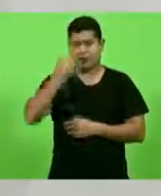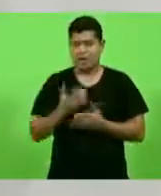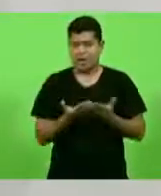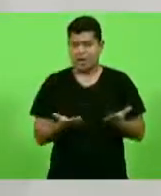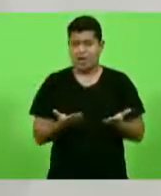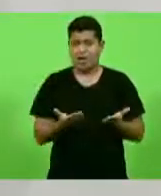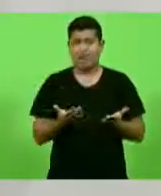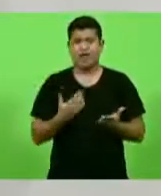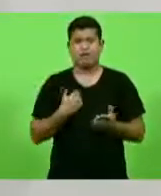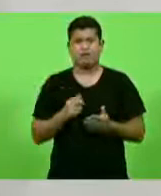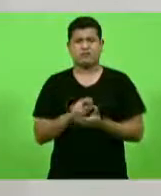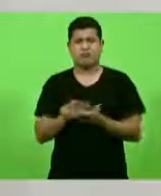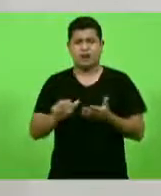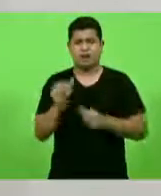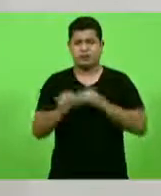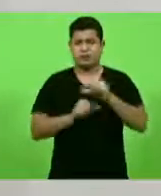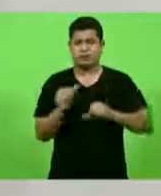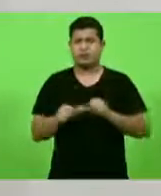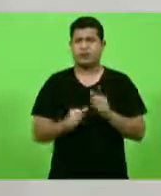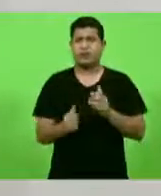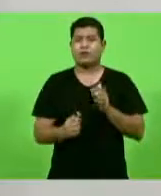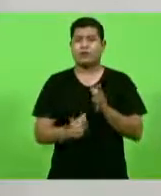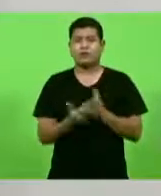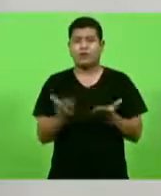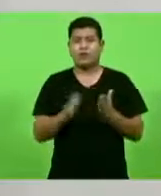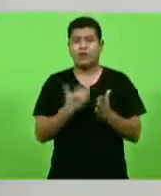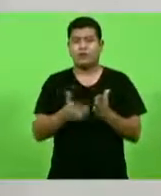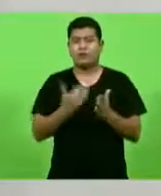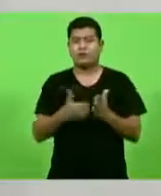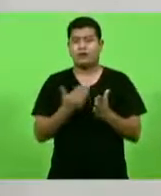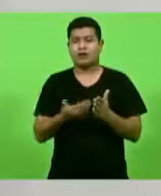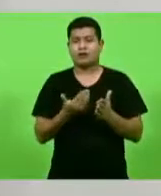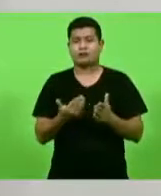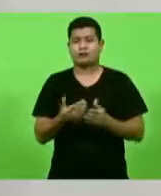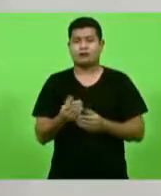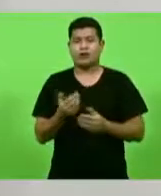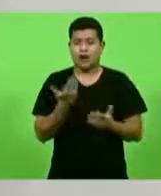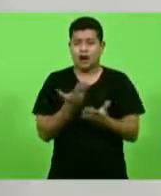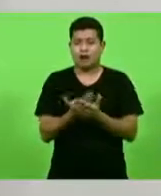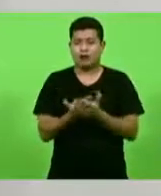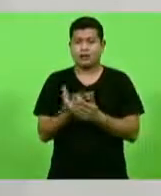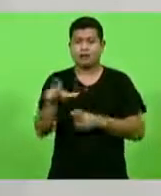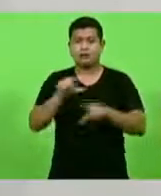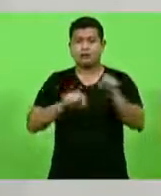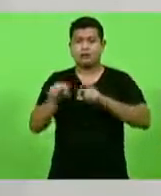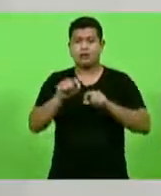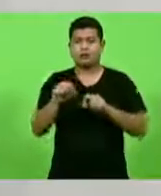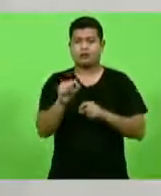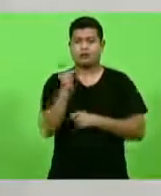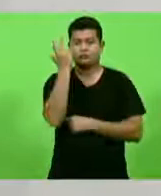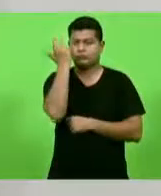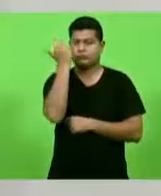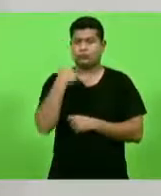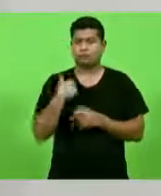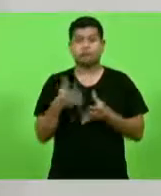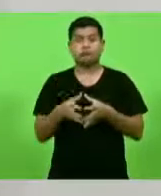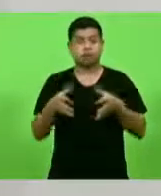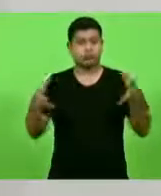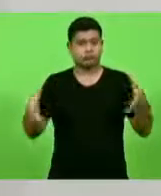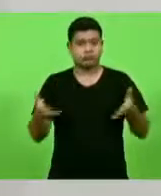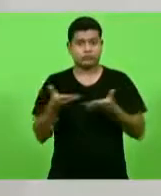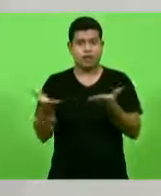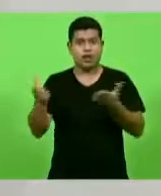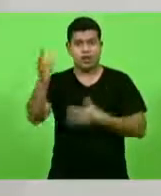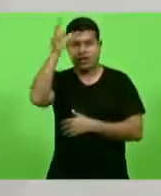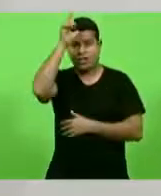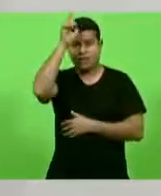Origem das Espécies por Meio da Seleção Natural. Olhem a grandiosidade desse alemão